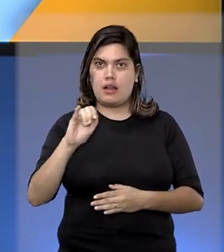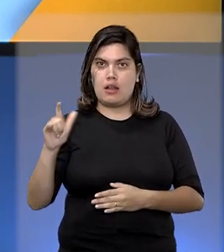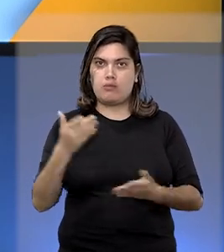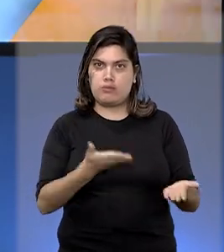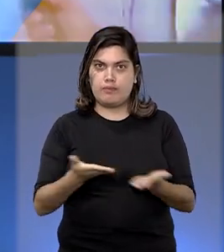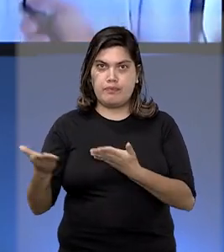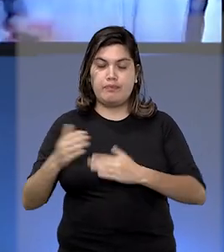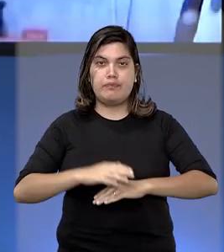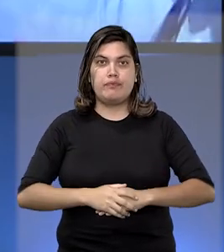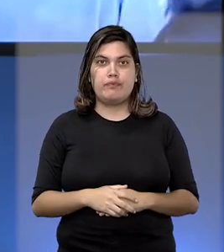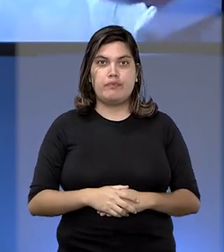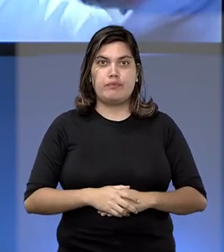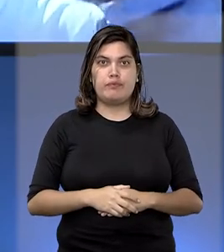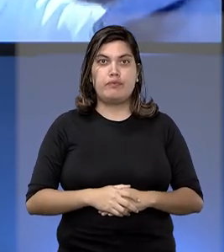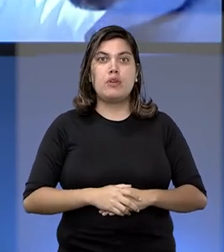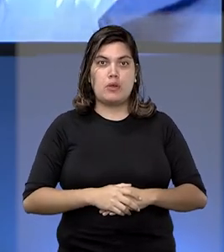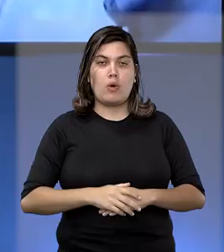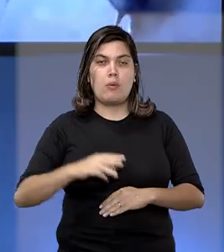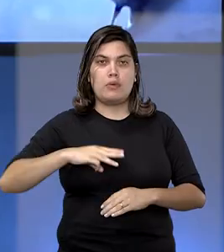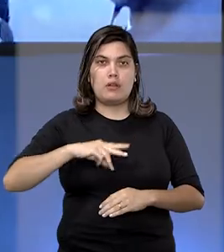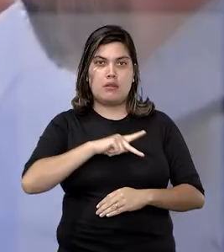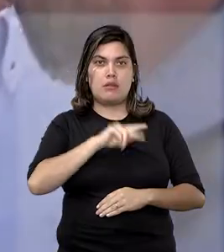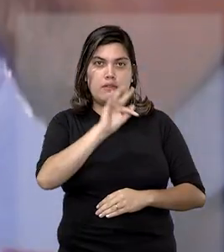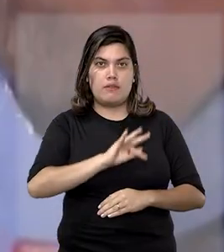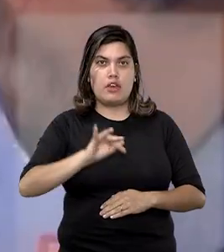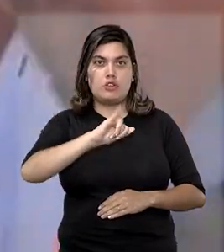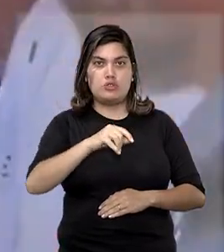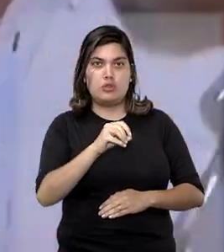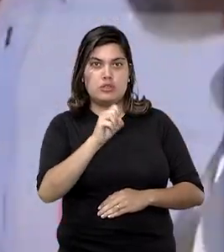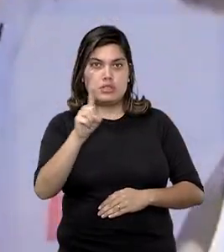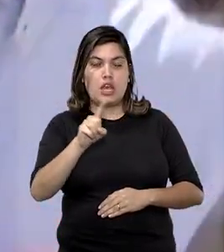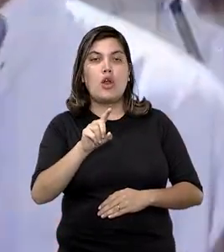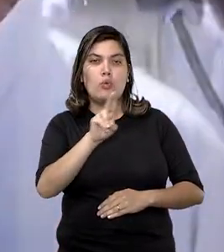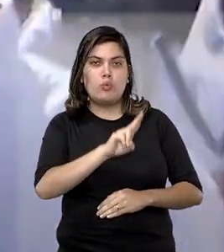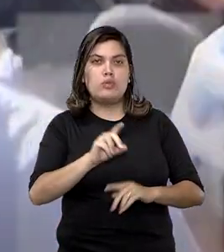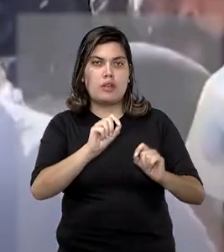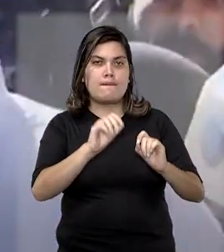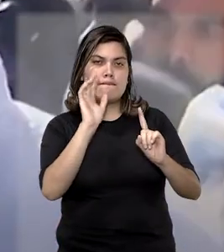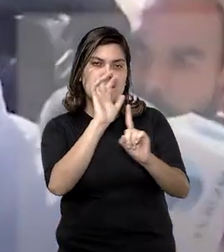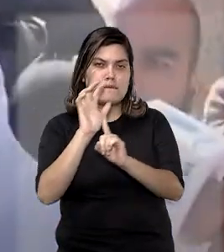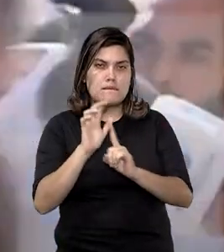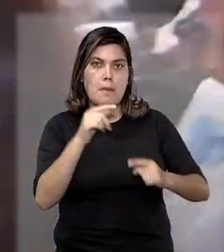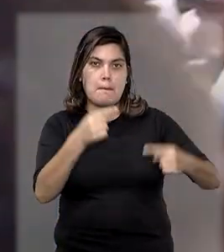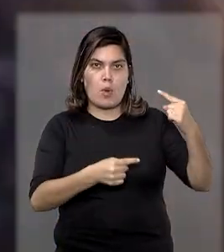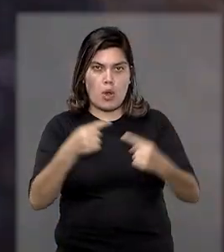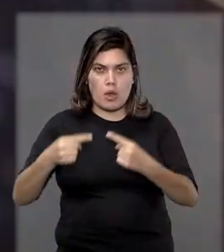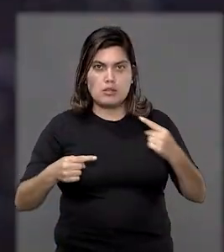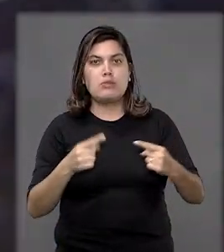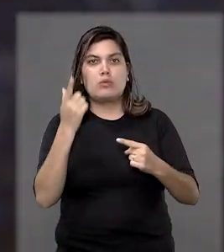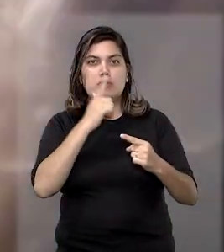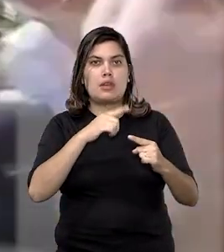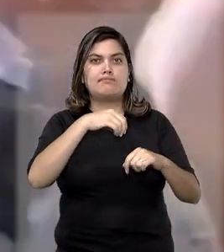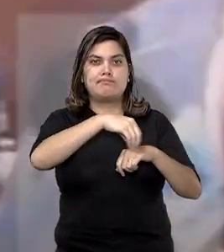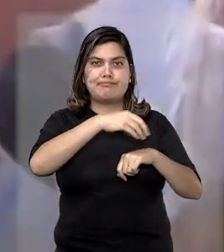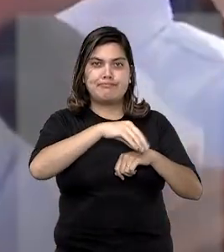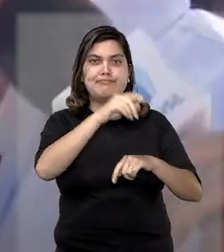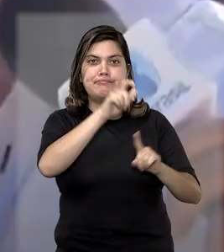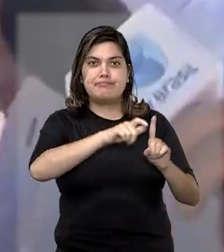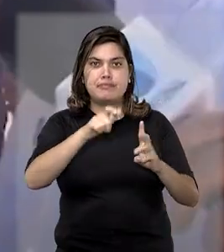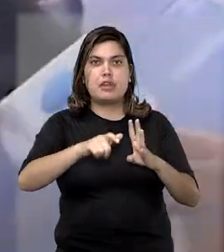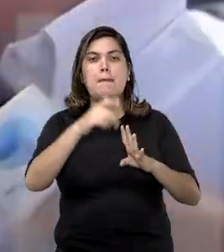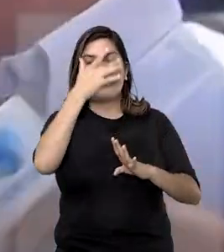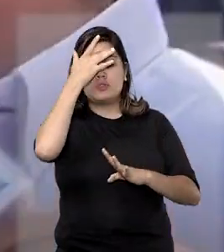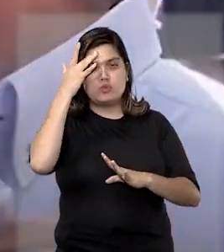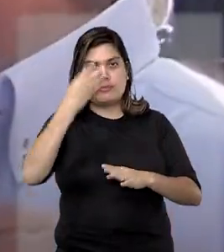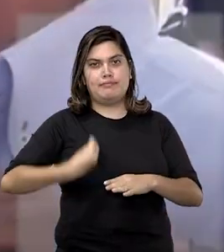Porfírio. De acordo com o Ministério Público Federal, José Dirceu teria utilizado sua influência política para indicar e